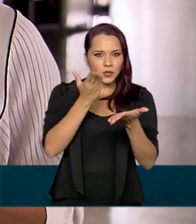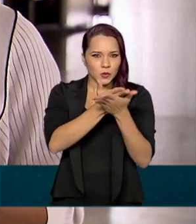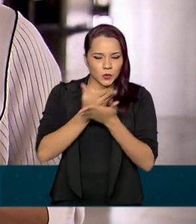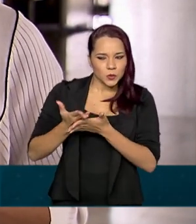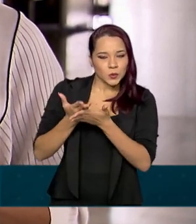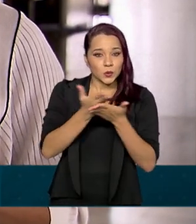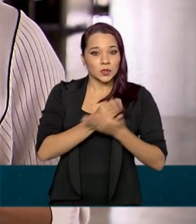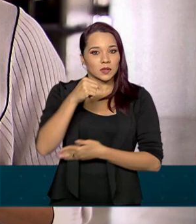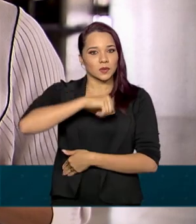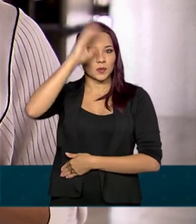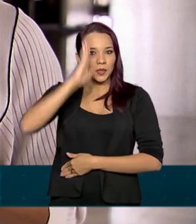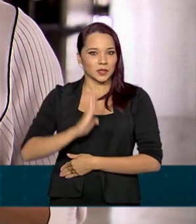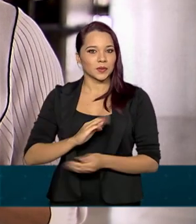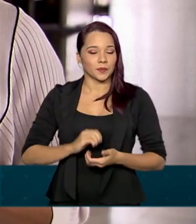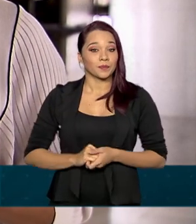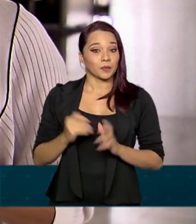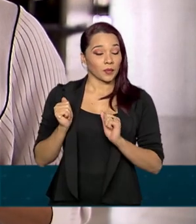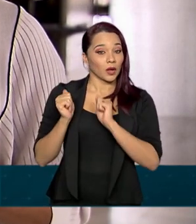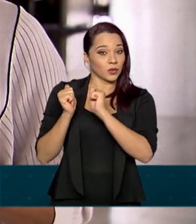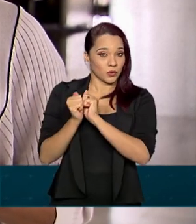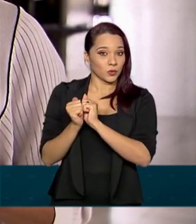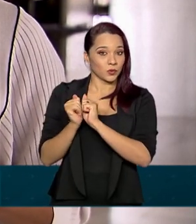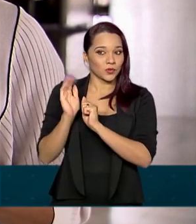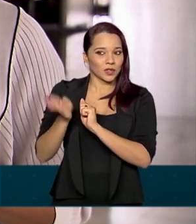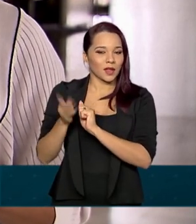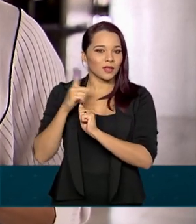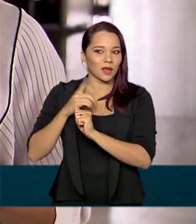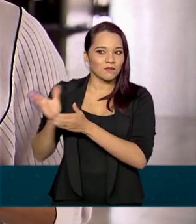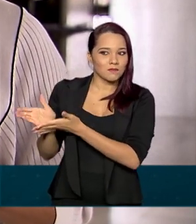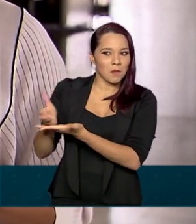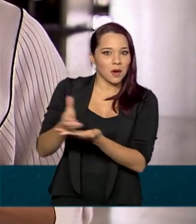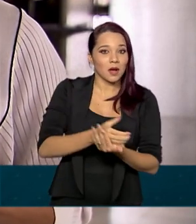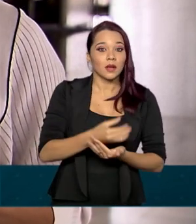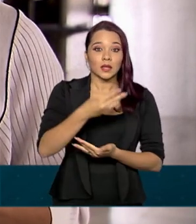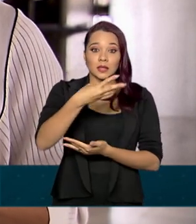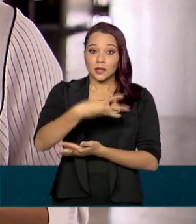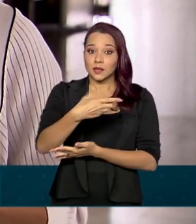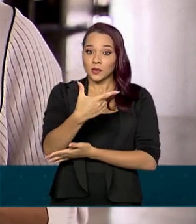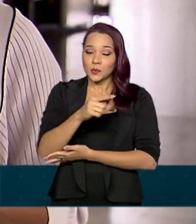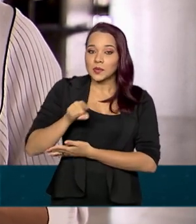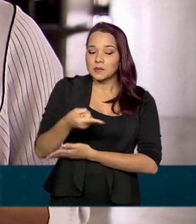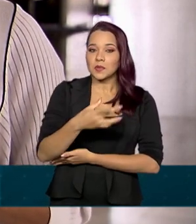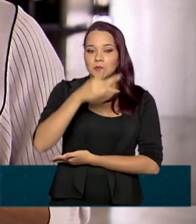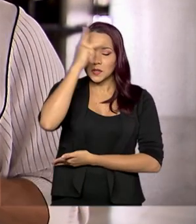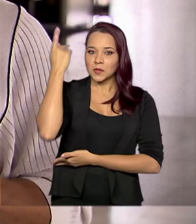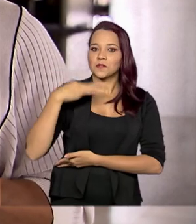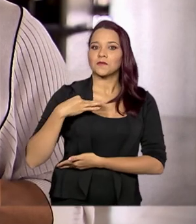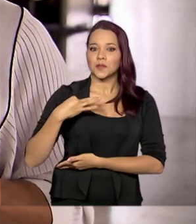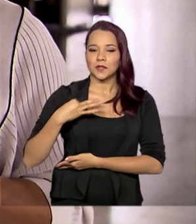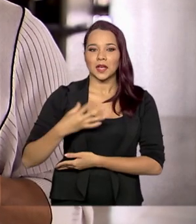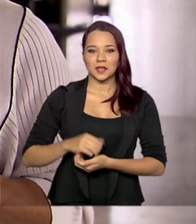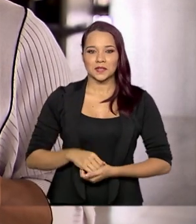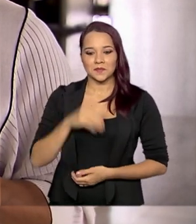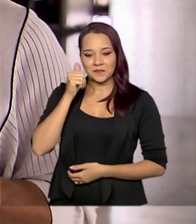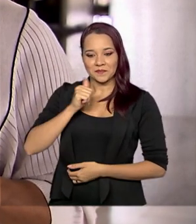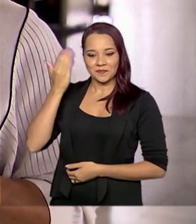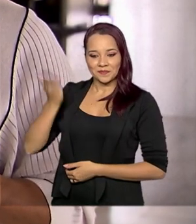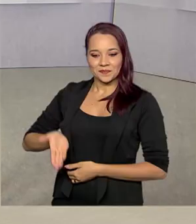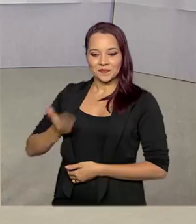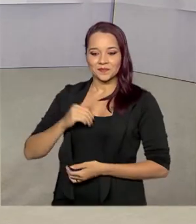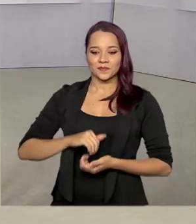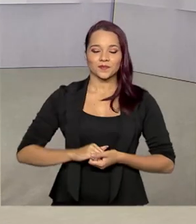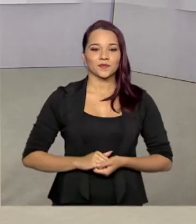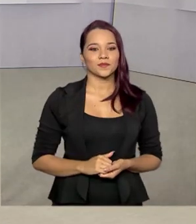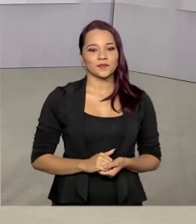clínicos aqui no Brasil. E juntas, elas devem recrutar 32 mil voluntários. Selma Dias para o Governo Agora.